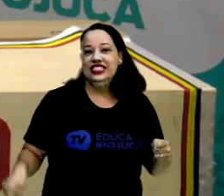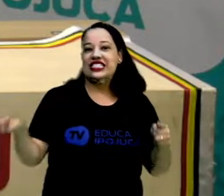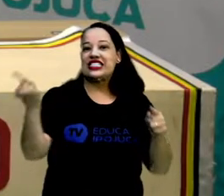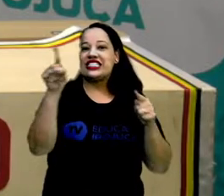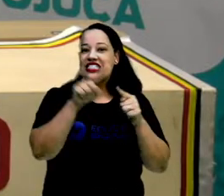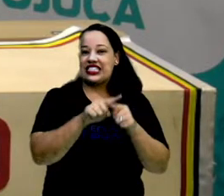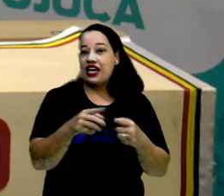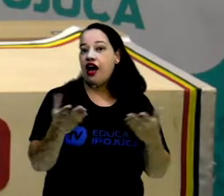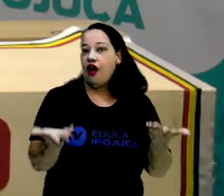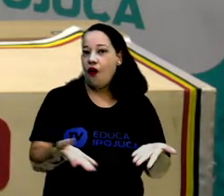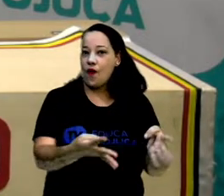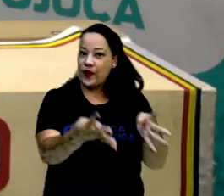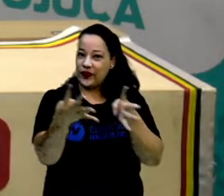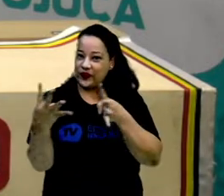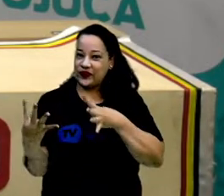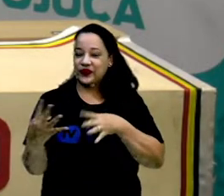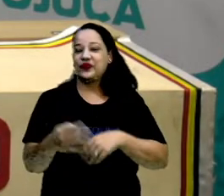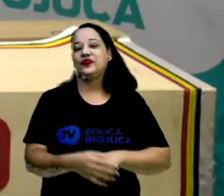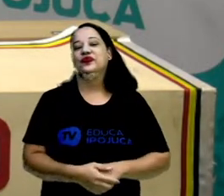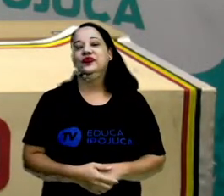de agora. Vamos lá?